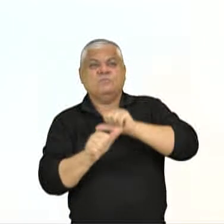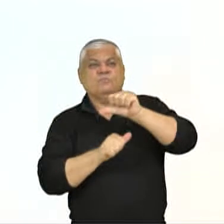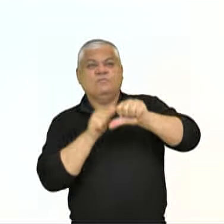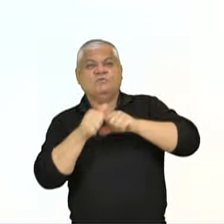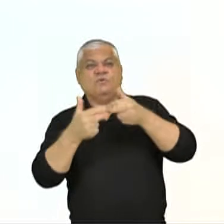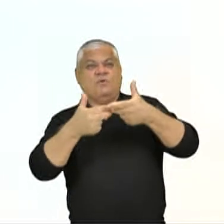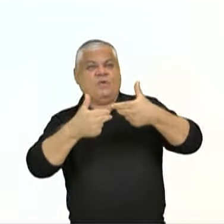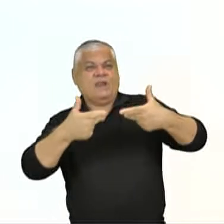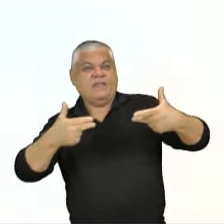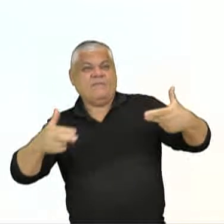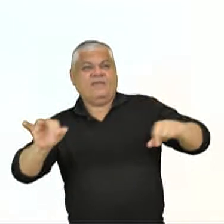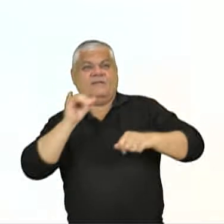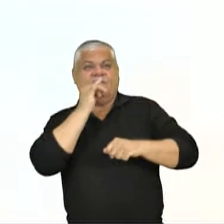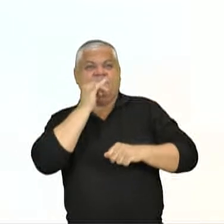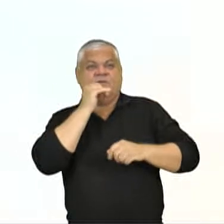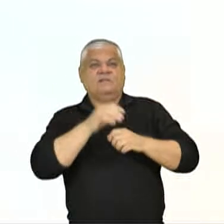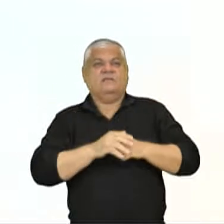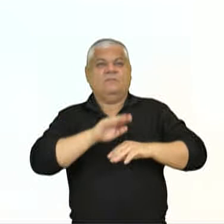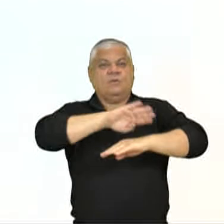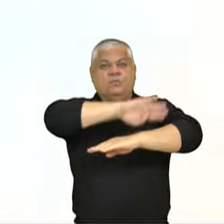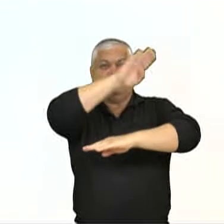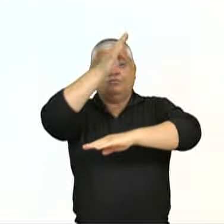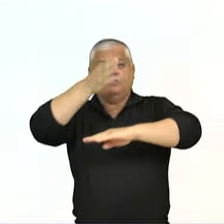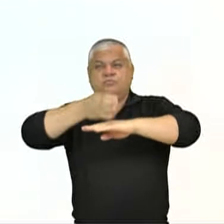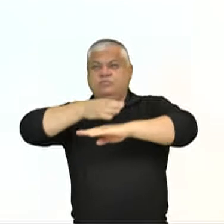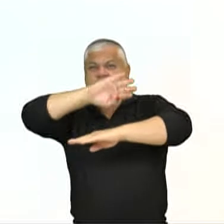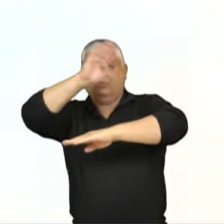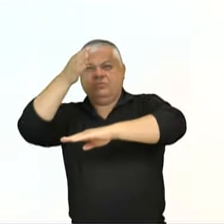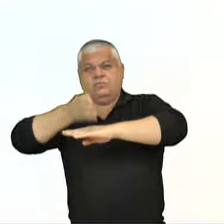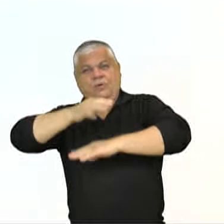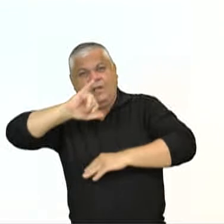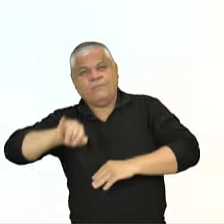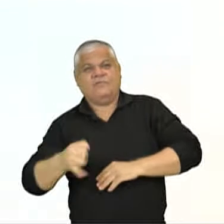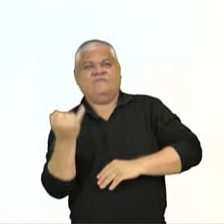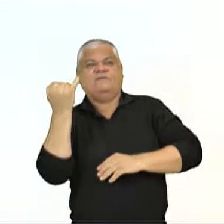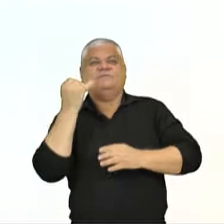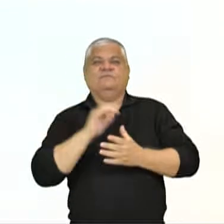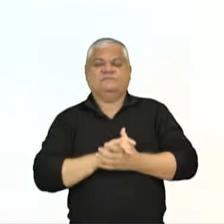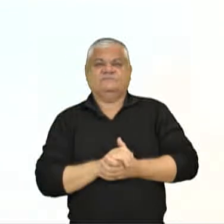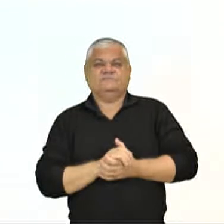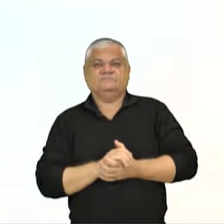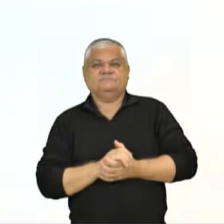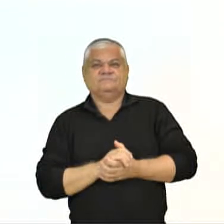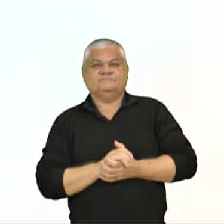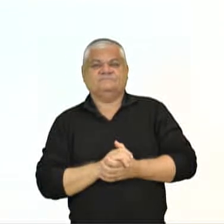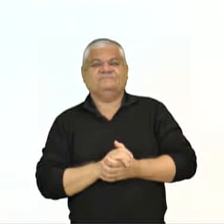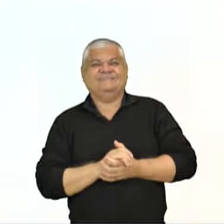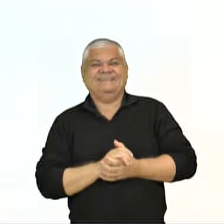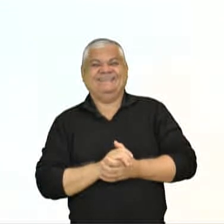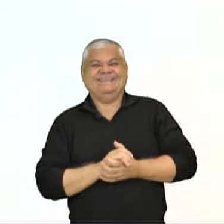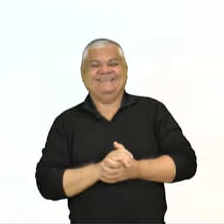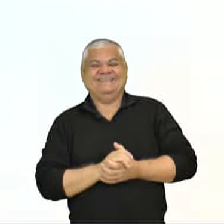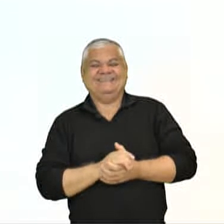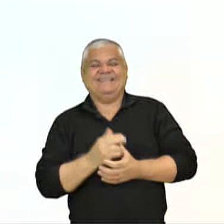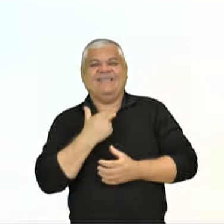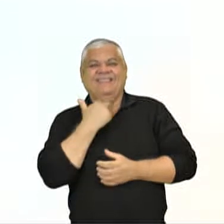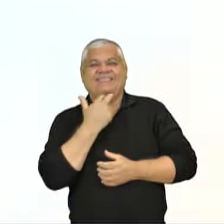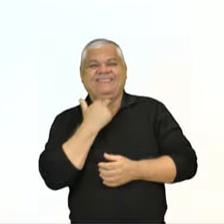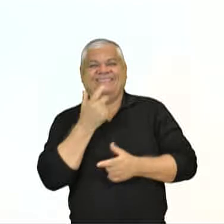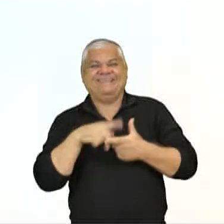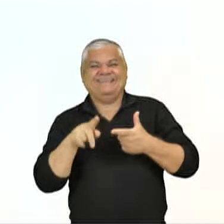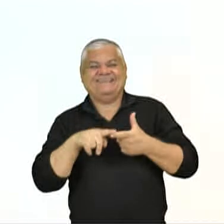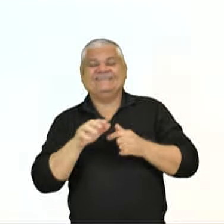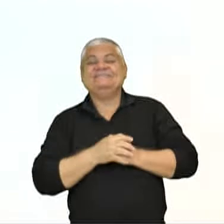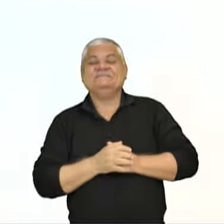Cabeças removíveis de imperadores para o reaproveitamento dos arcos. Desculpa, a gente está gaguejando. O que acontece? Os